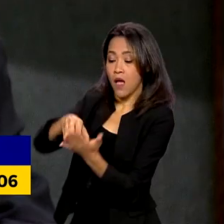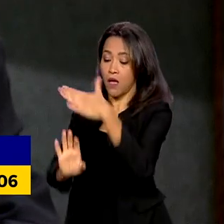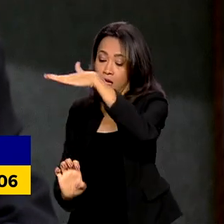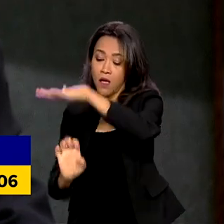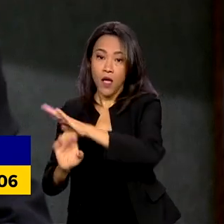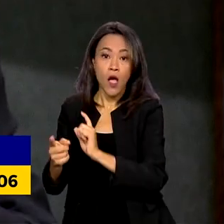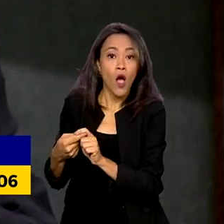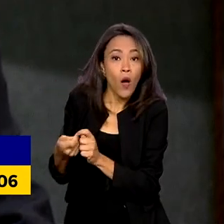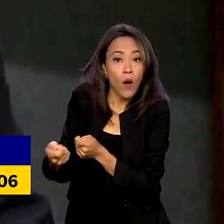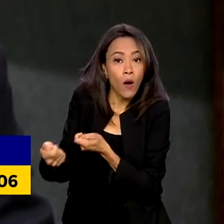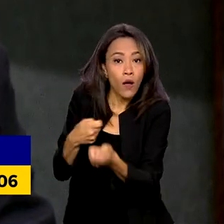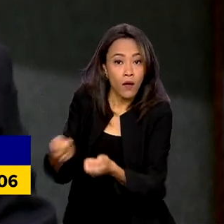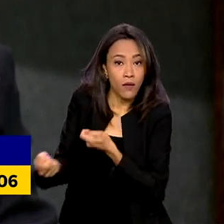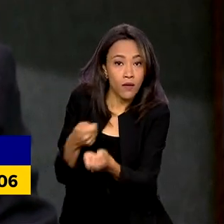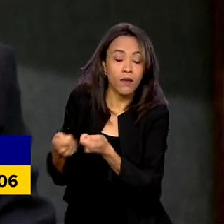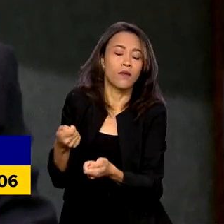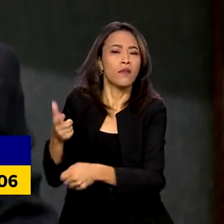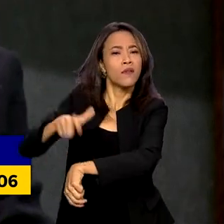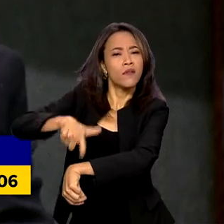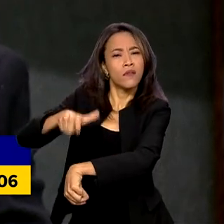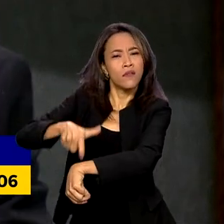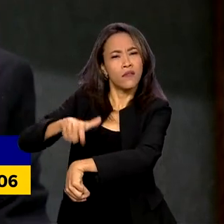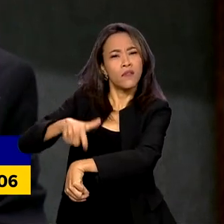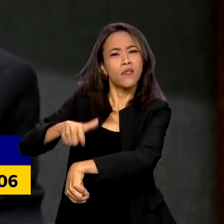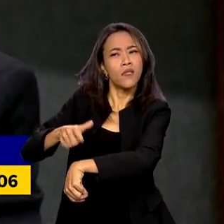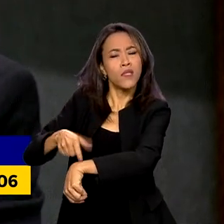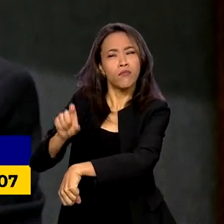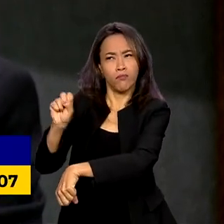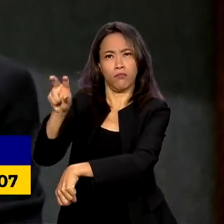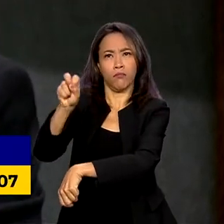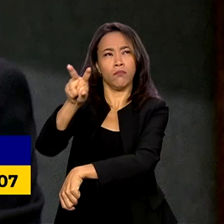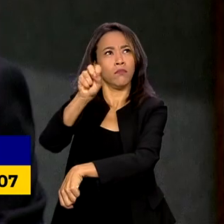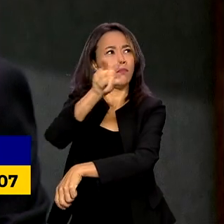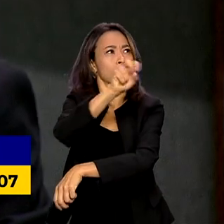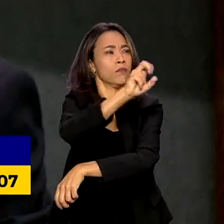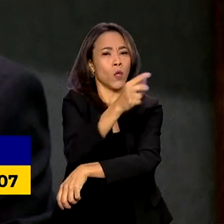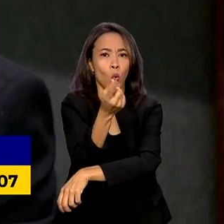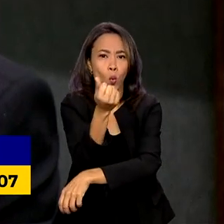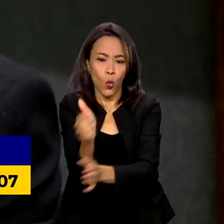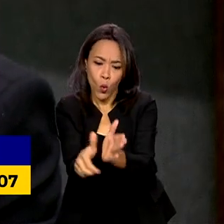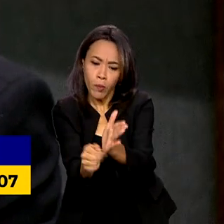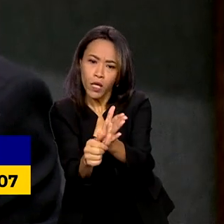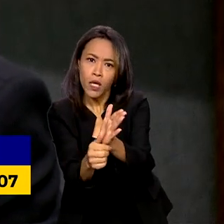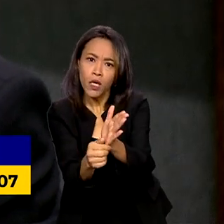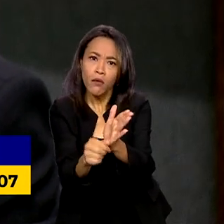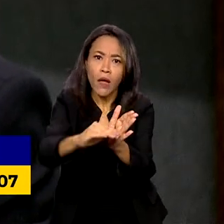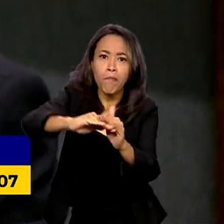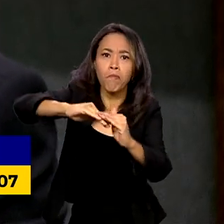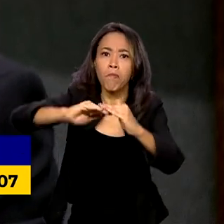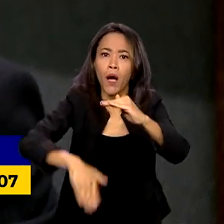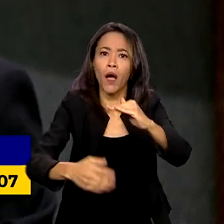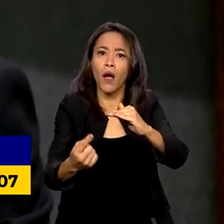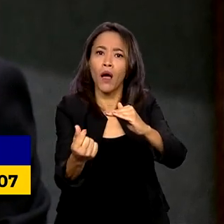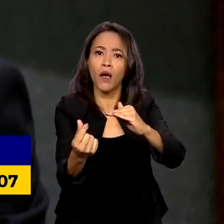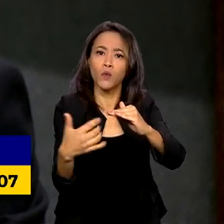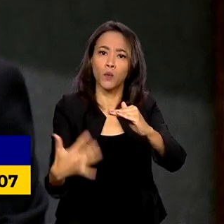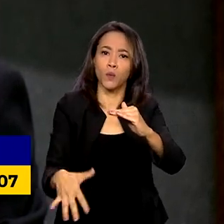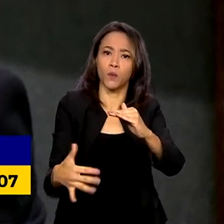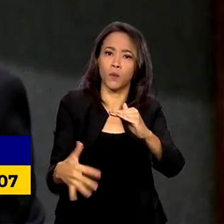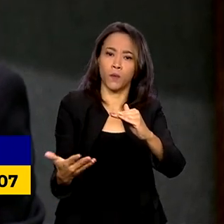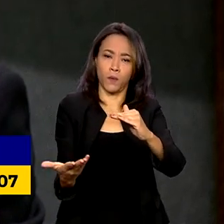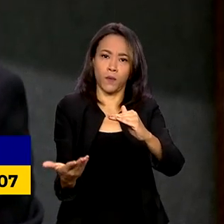Agora, neste momento, em muitas praças brasileiras, o milho está abaixo do custo de produção